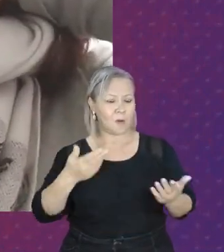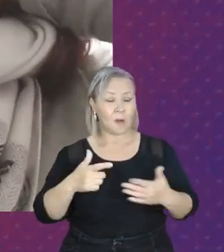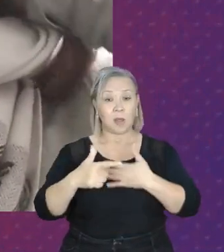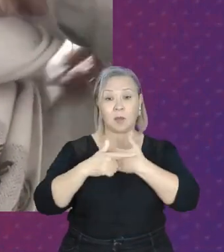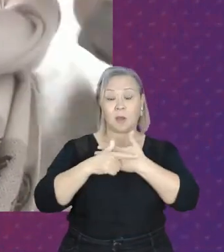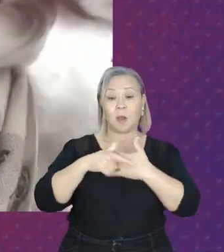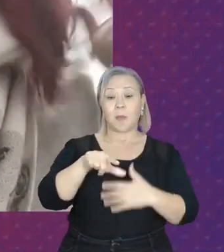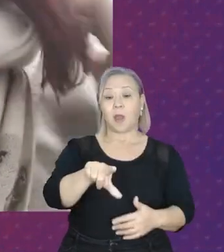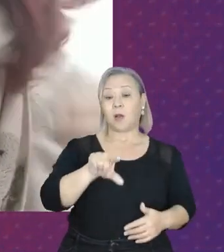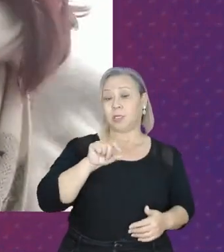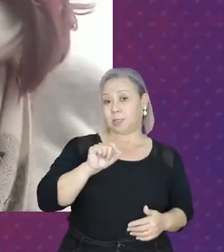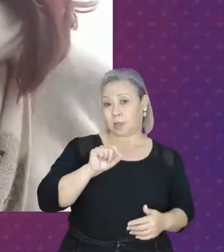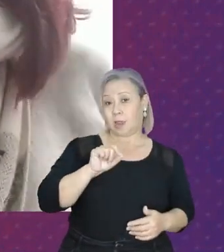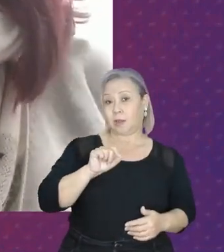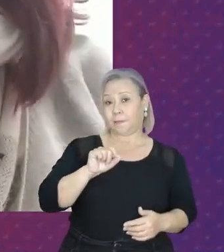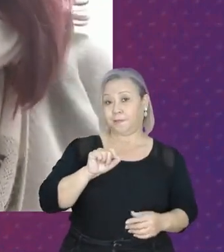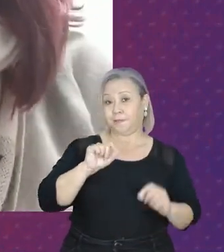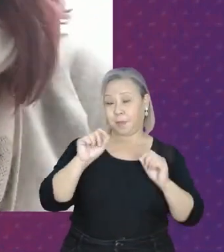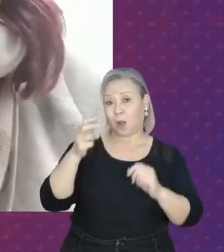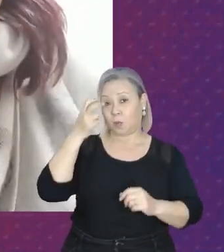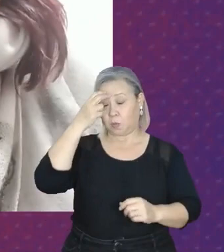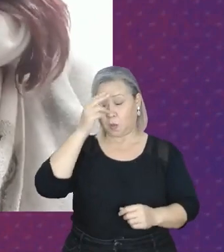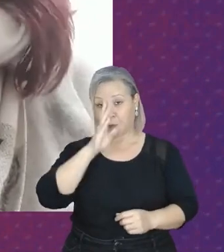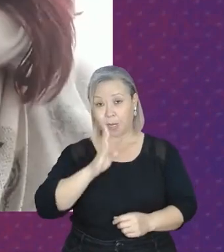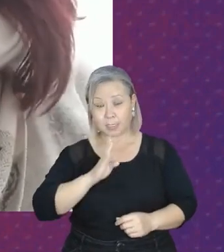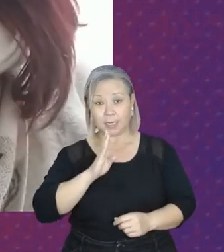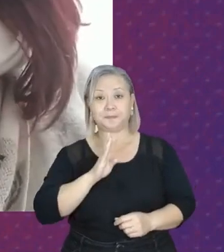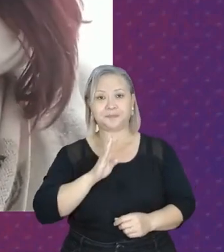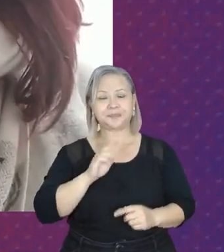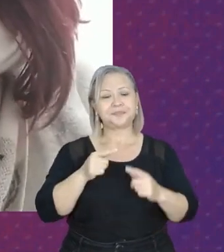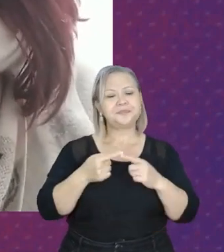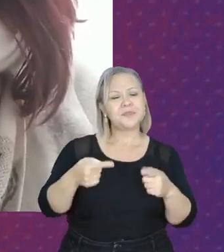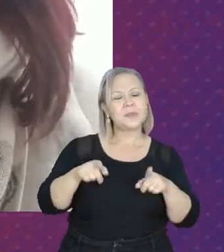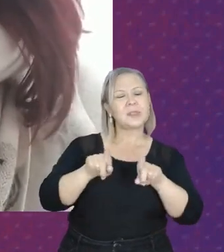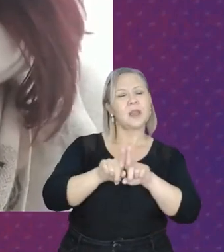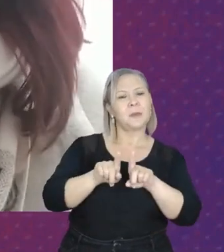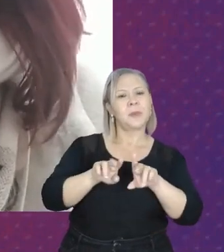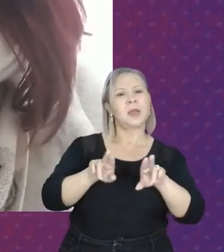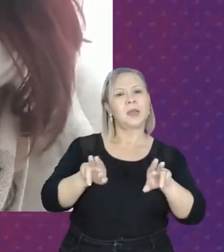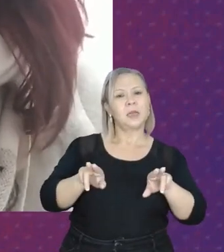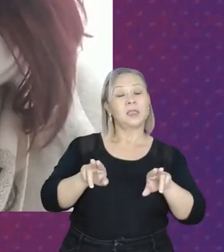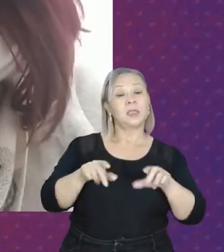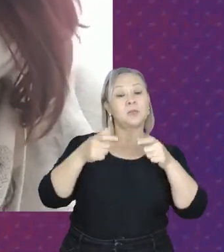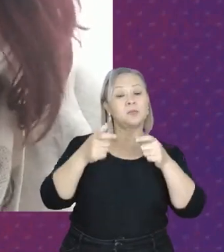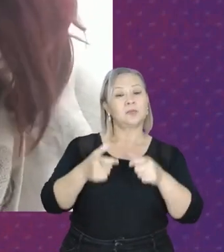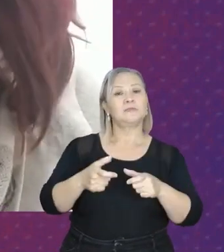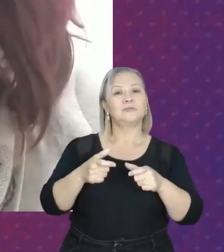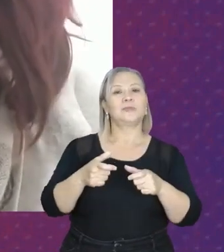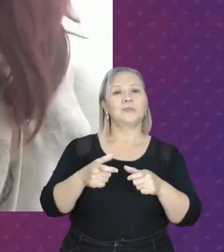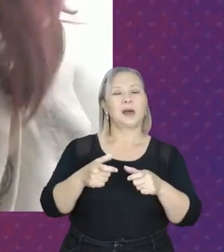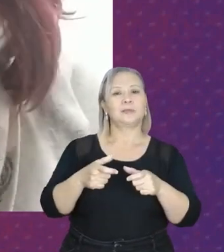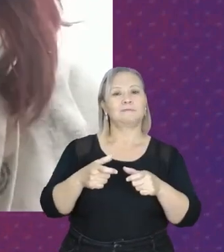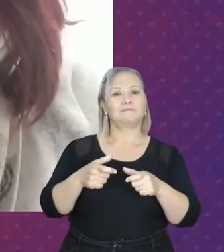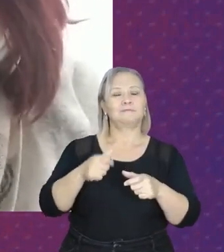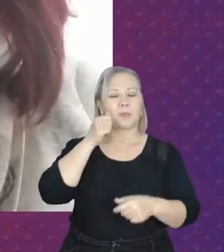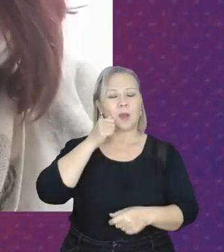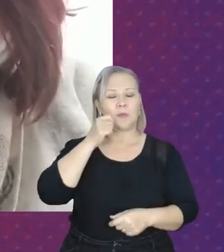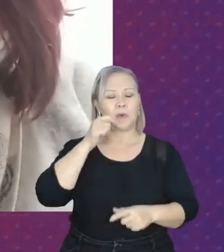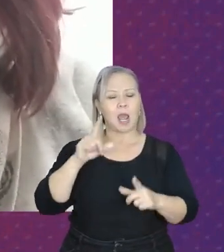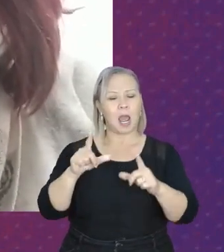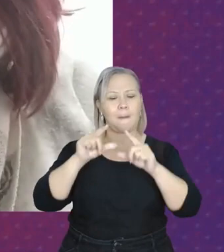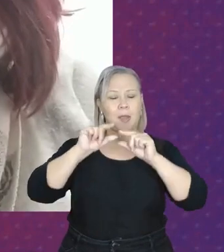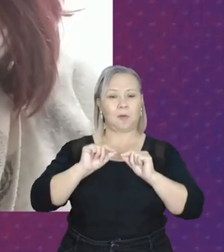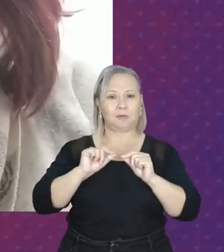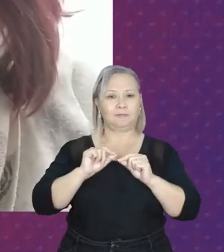de destaque na cultura brasileira, mas mesmo assim o espaço ainda é menor para as mulheres. E quando